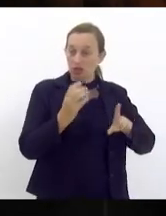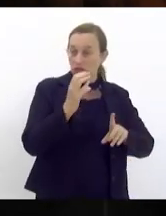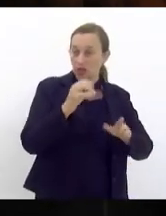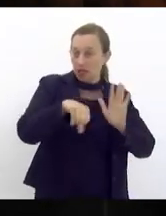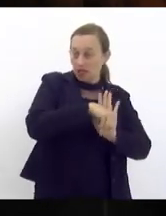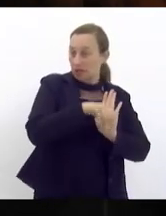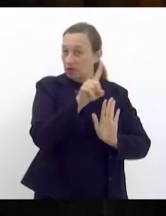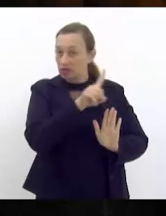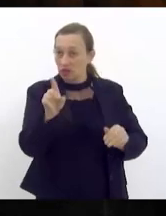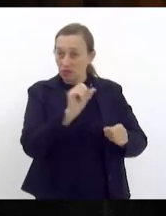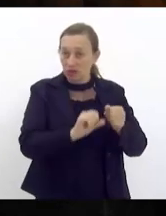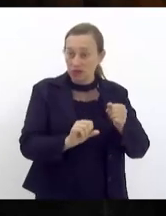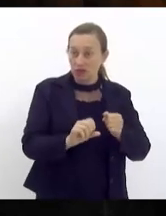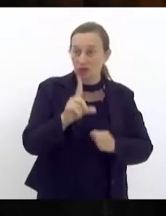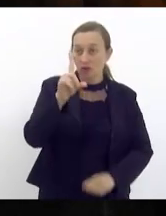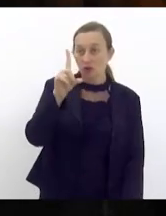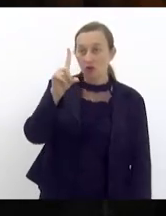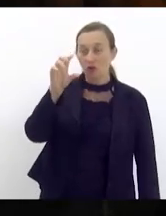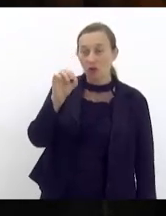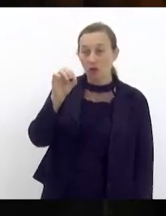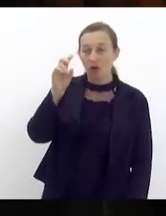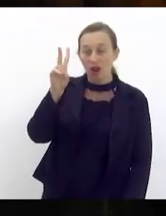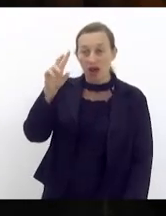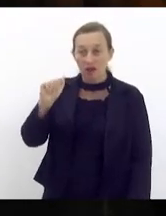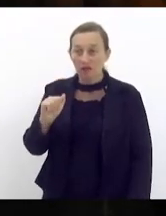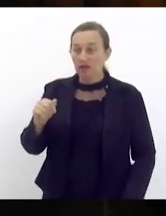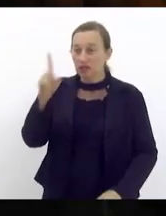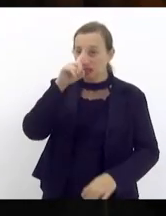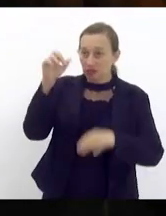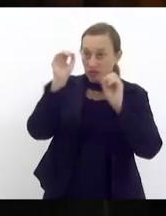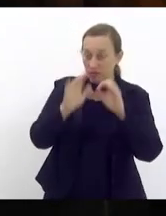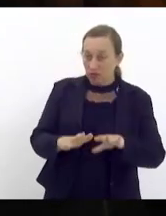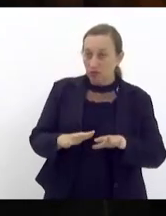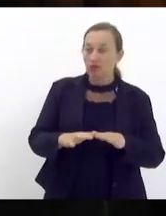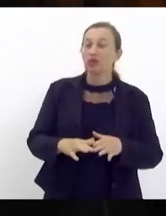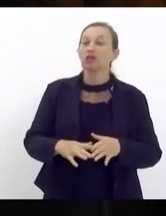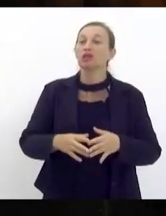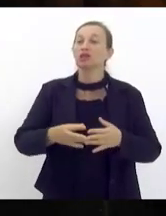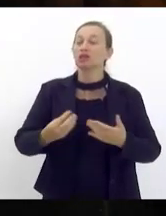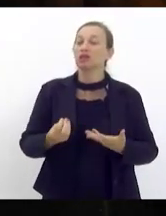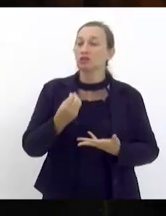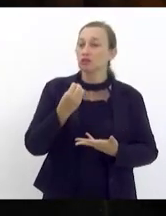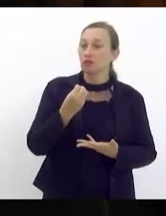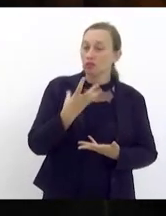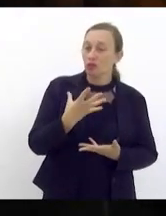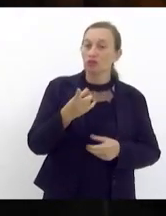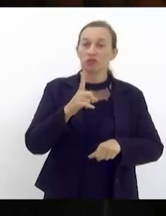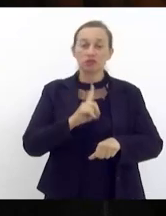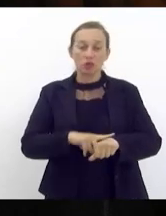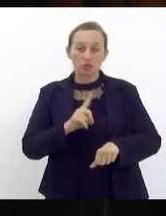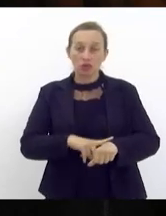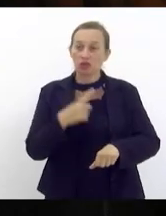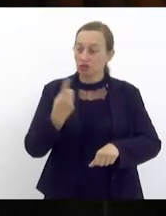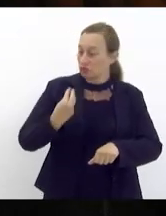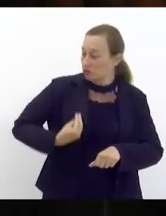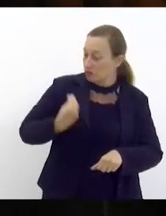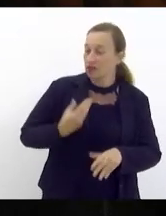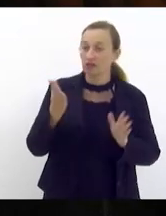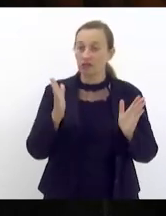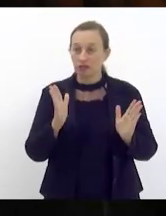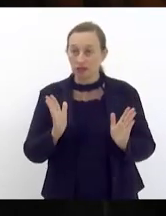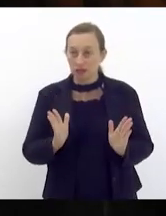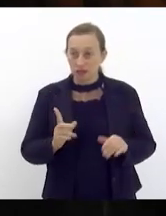essa frase é de Olavo de Carvalho professor Olavo que Deus o tenha e está sendo muito presente nesse momento que a gente está vivendo aqui então